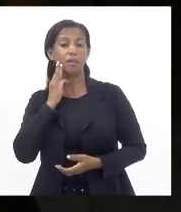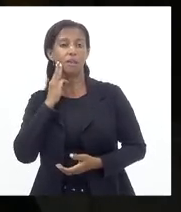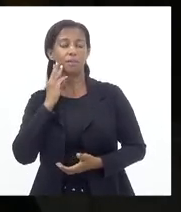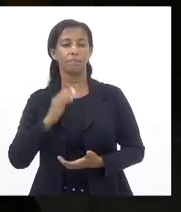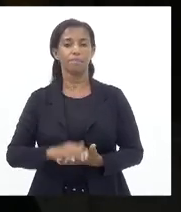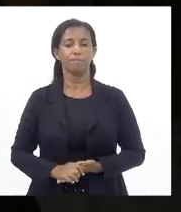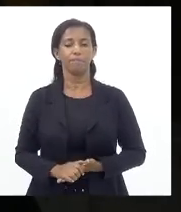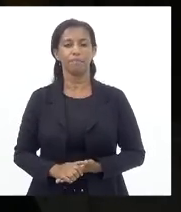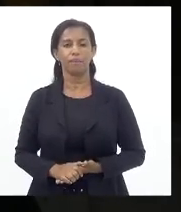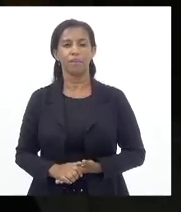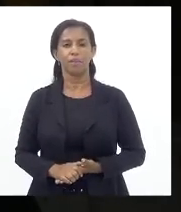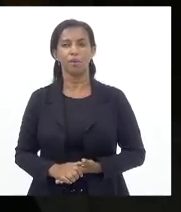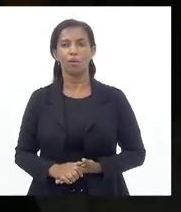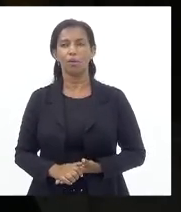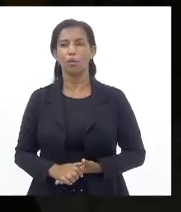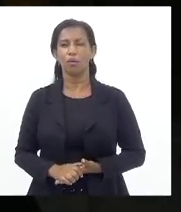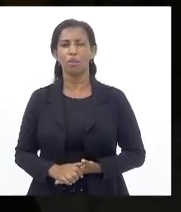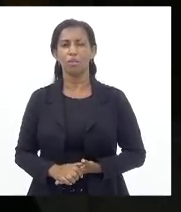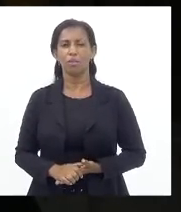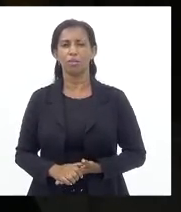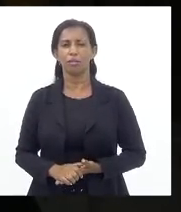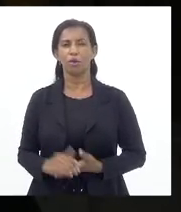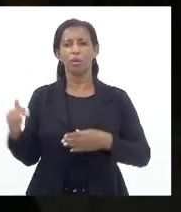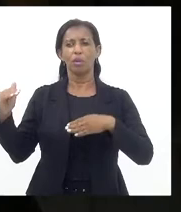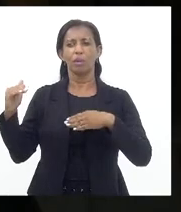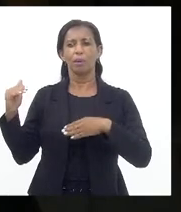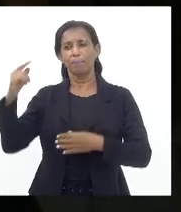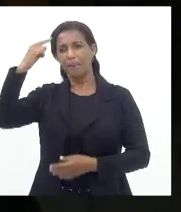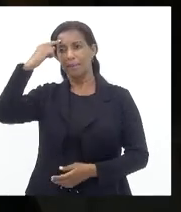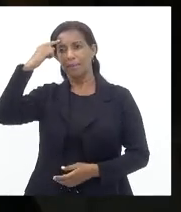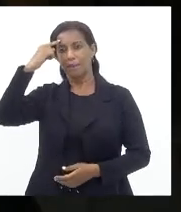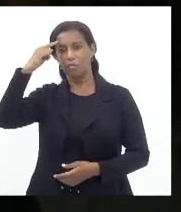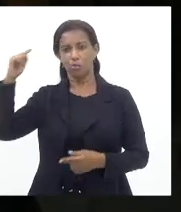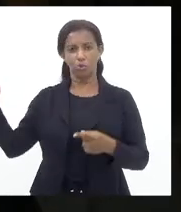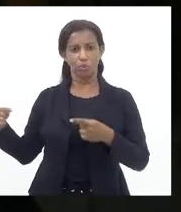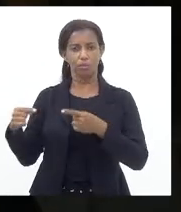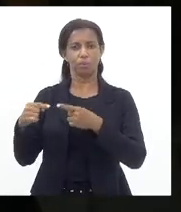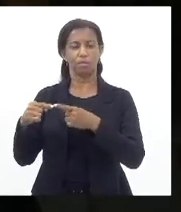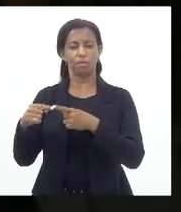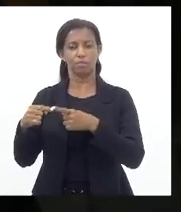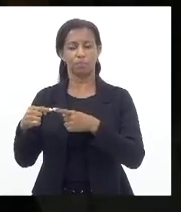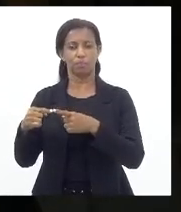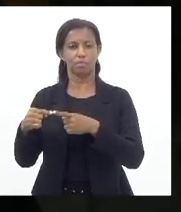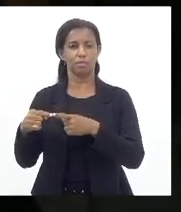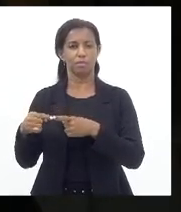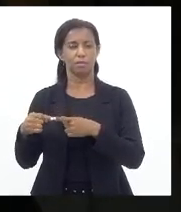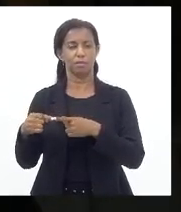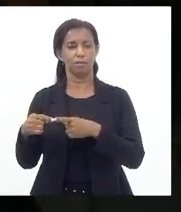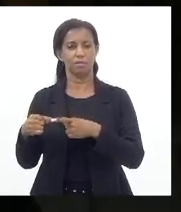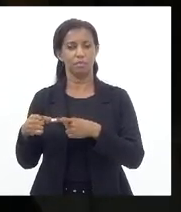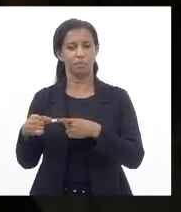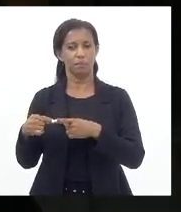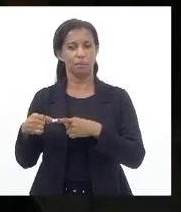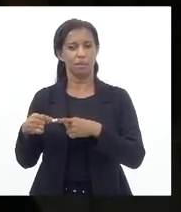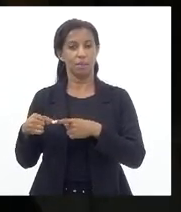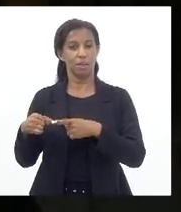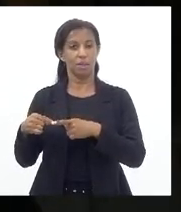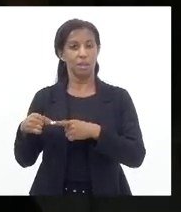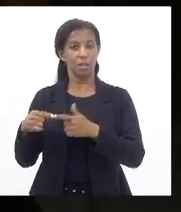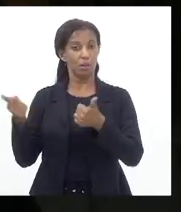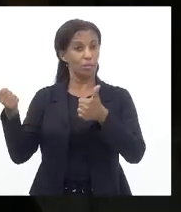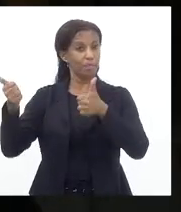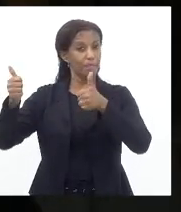Comungamos De um mesmo Princípio Que o mais grave